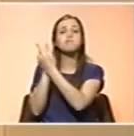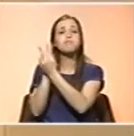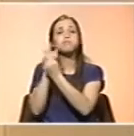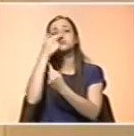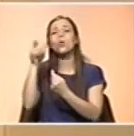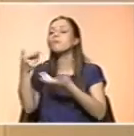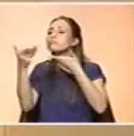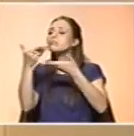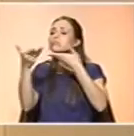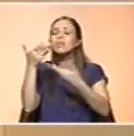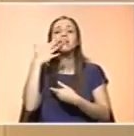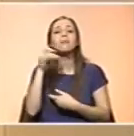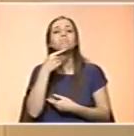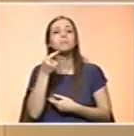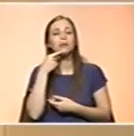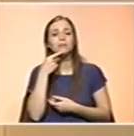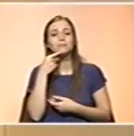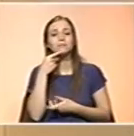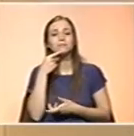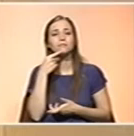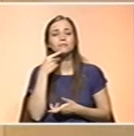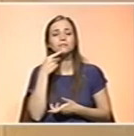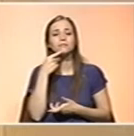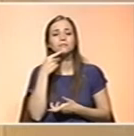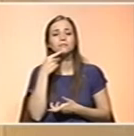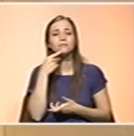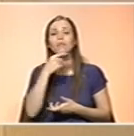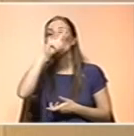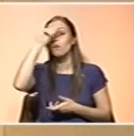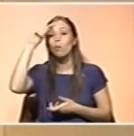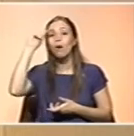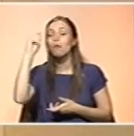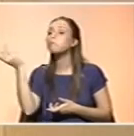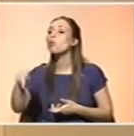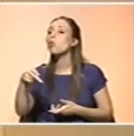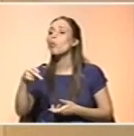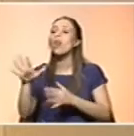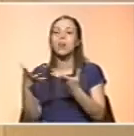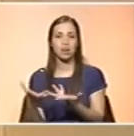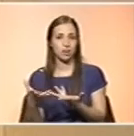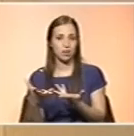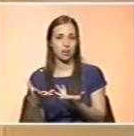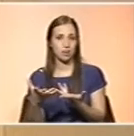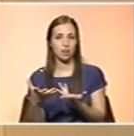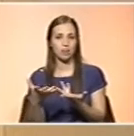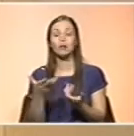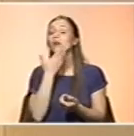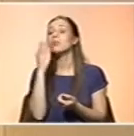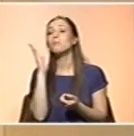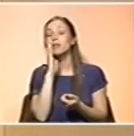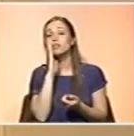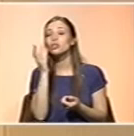e tentamos perceber qual é a fonte da dificuldade do utente, e, dependendo da